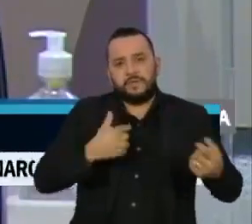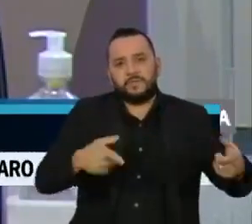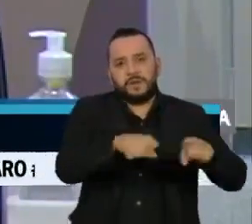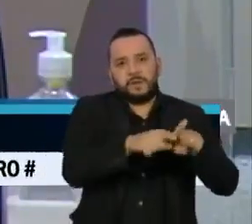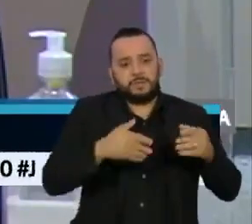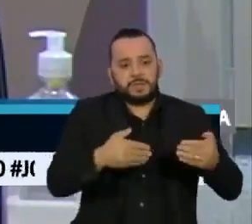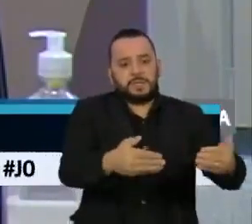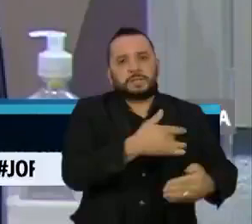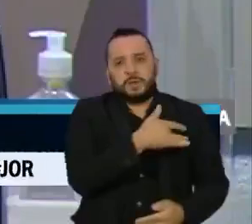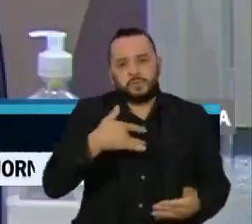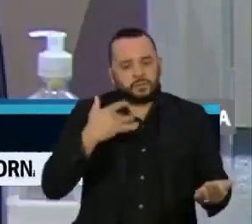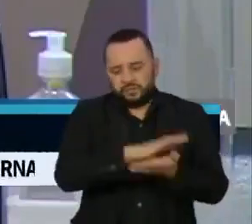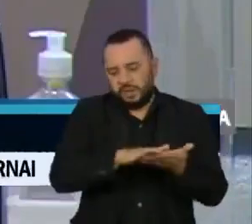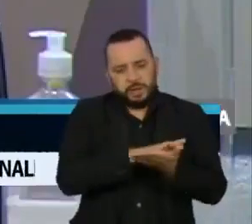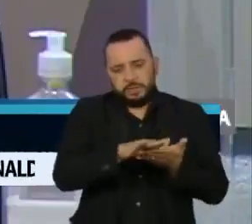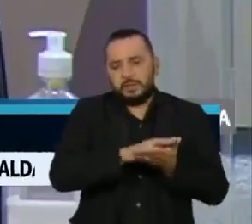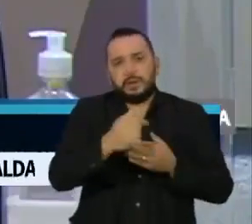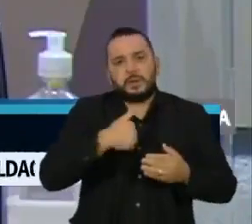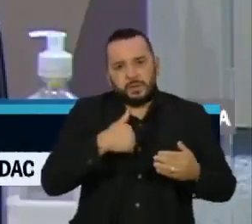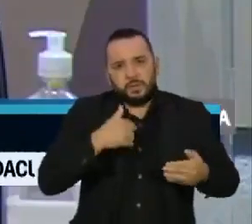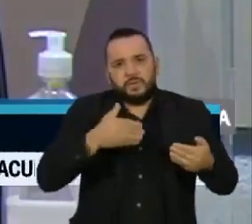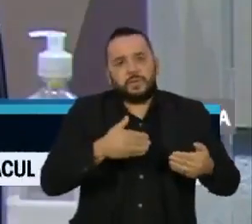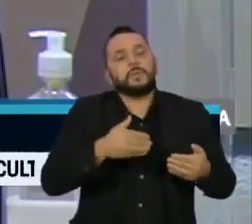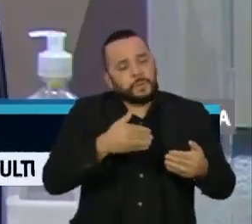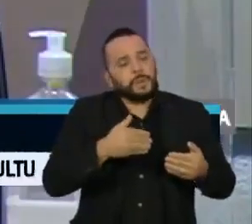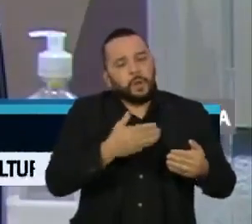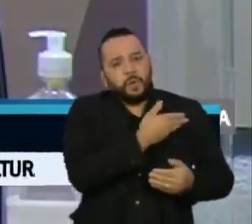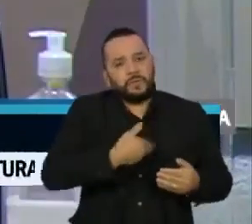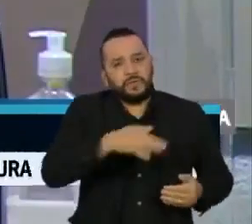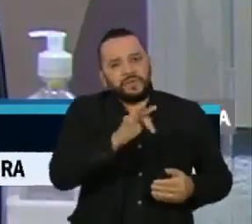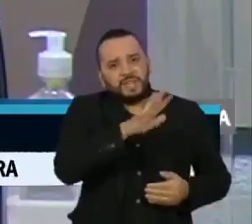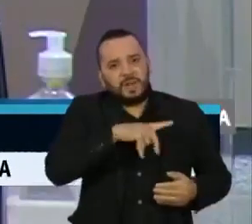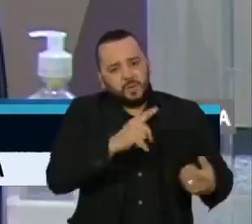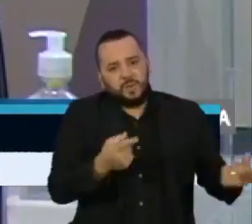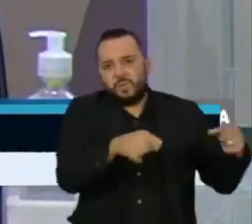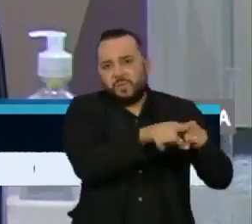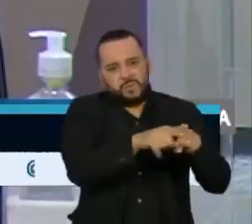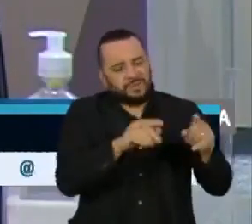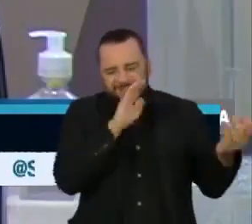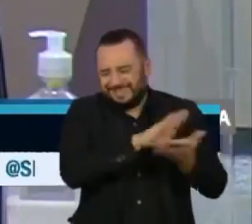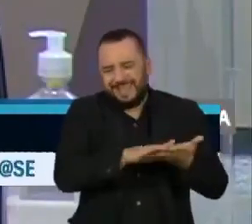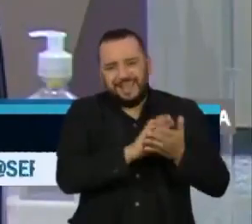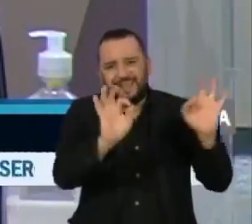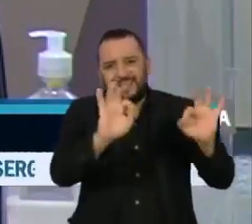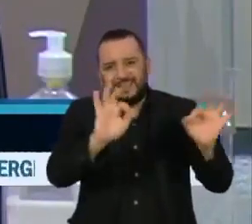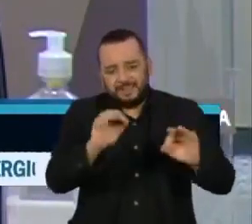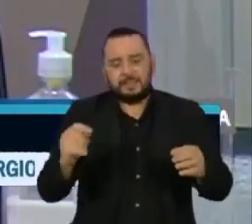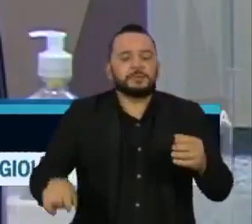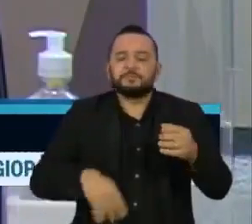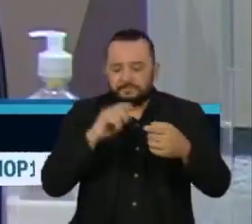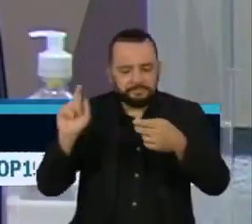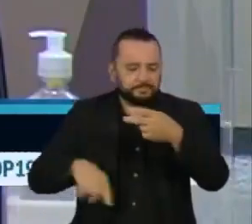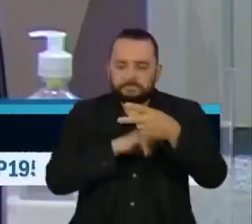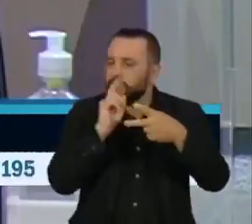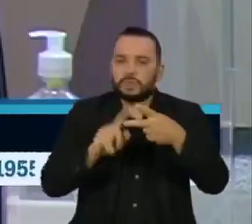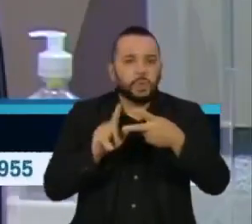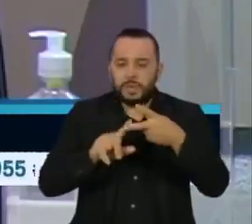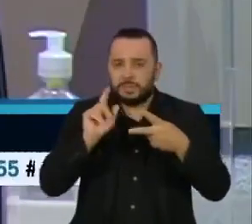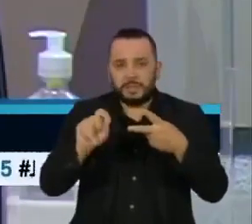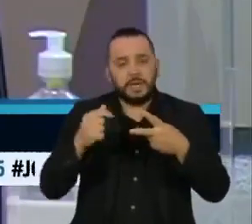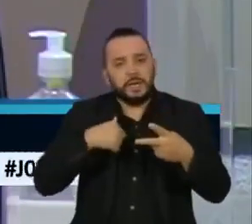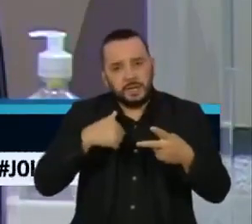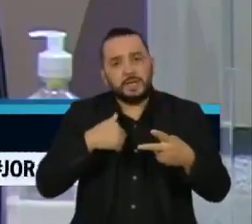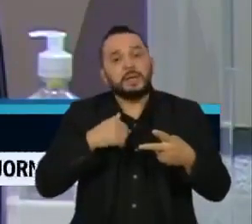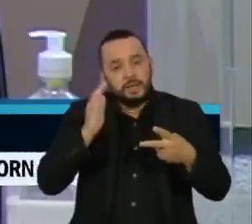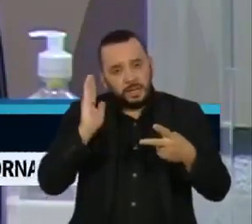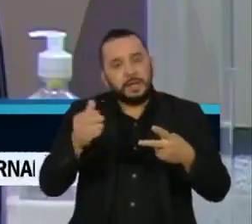Ministério da Saúde, sem nenhum vínculo com o federal ou qualquer órgão público. Condição dois, quero servir de